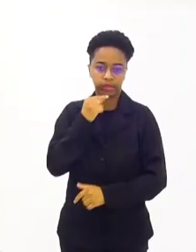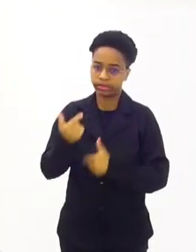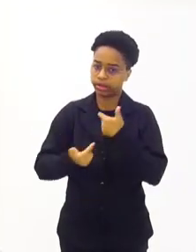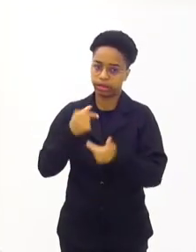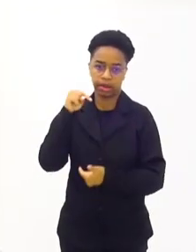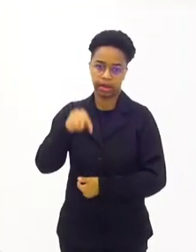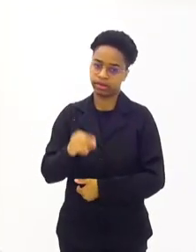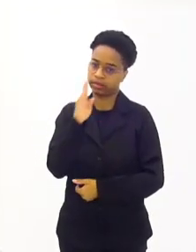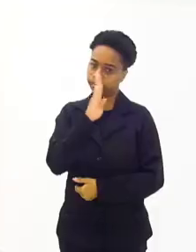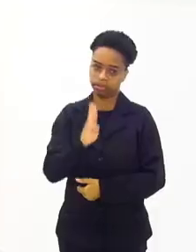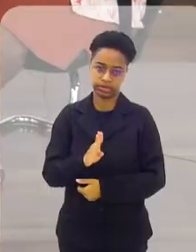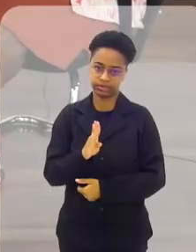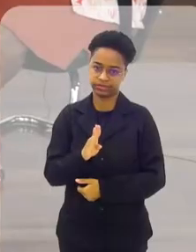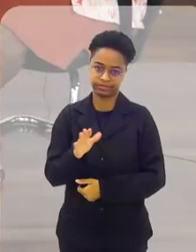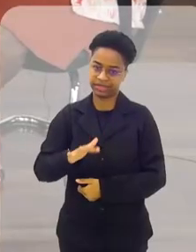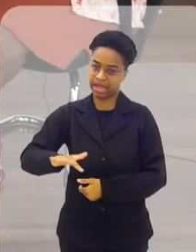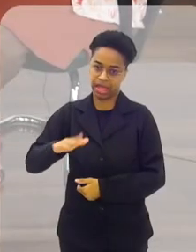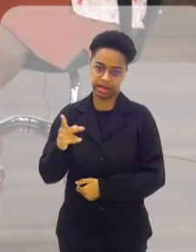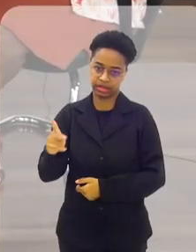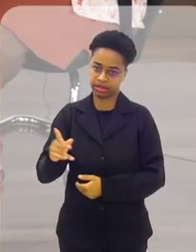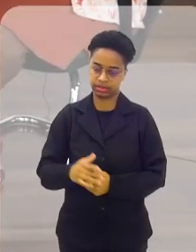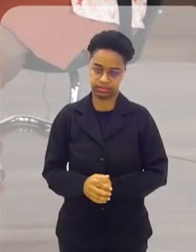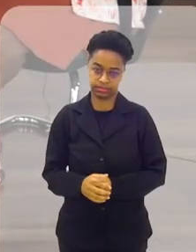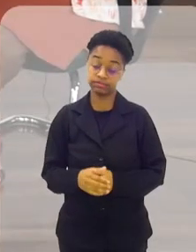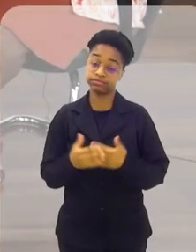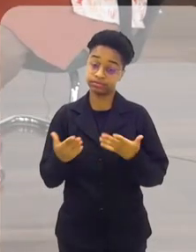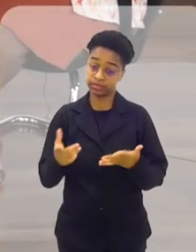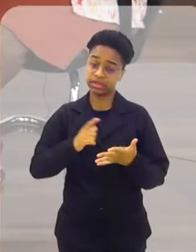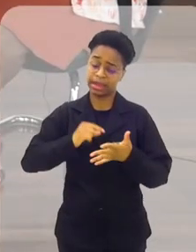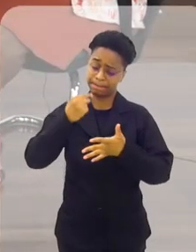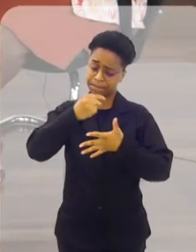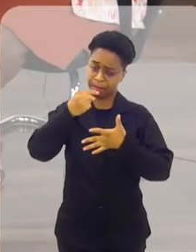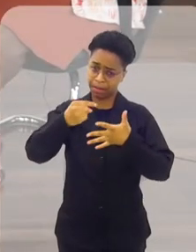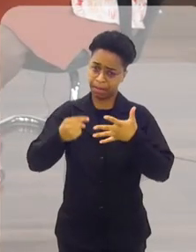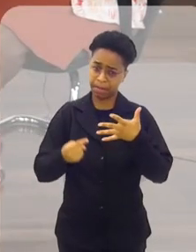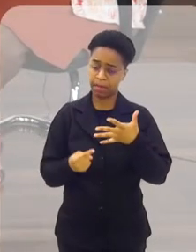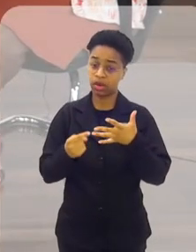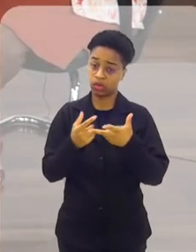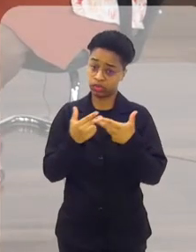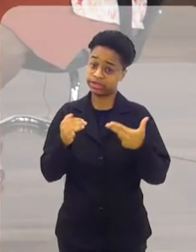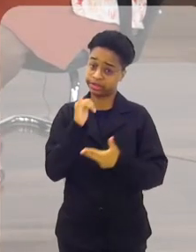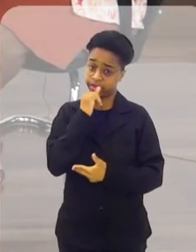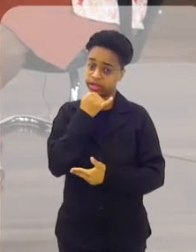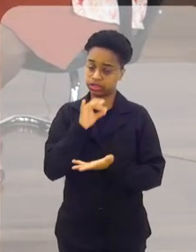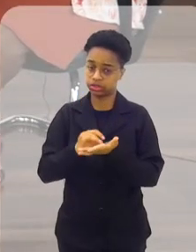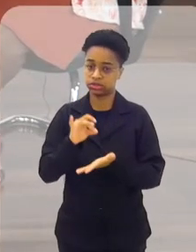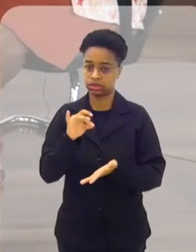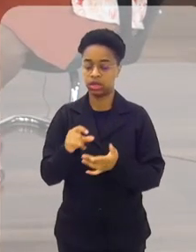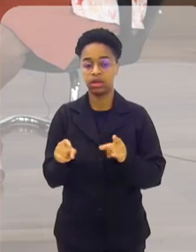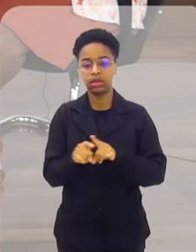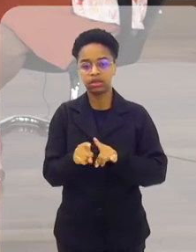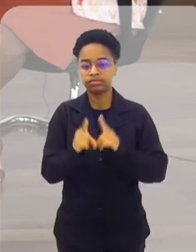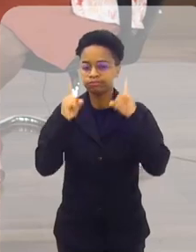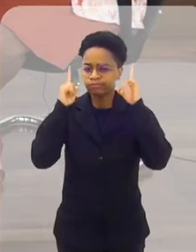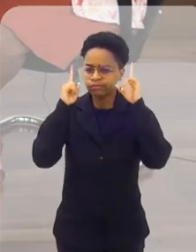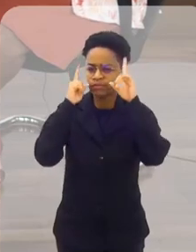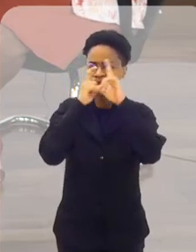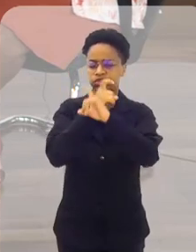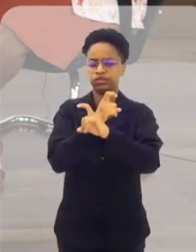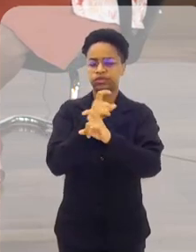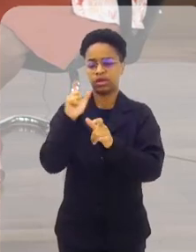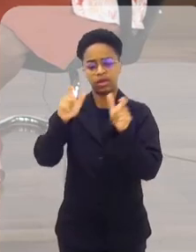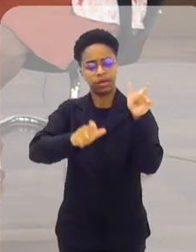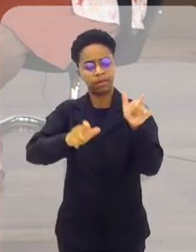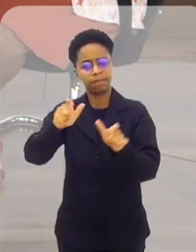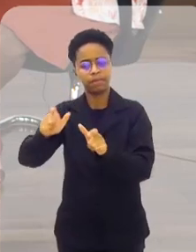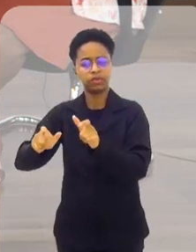consegue a dignidade de trabalhar na sua profissão. Nós temos essas questões, assim, bastante tristes, né? E é uma dificuldade